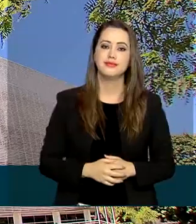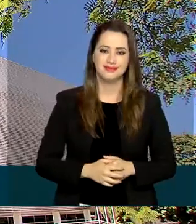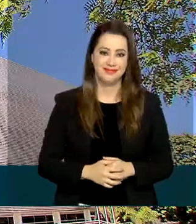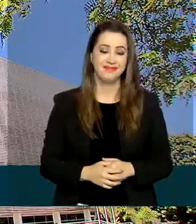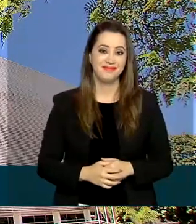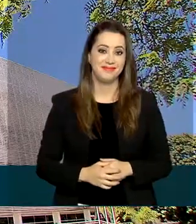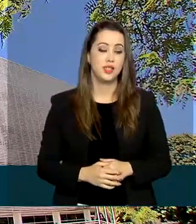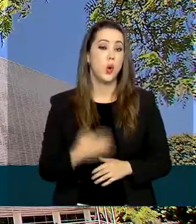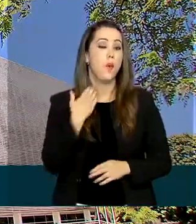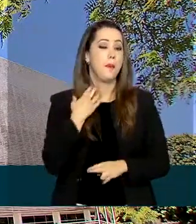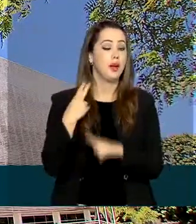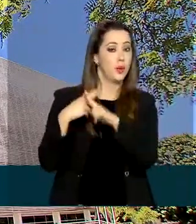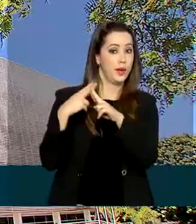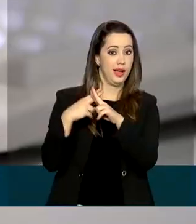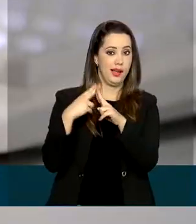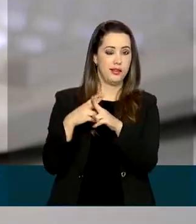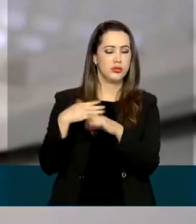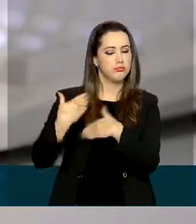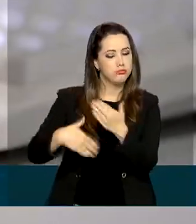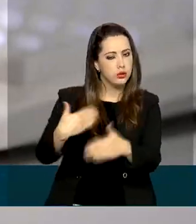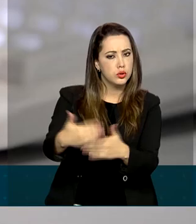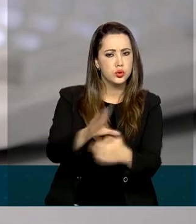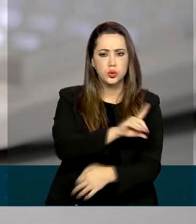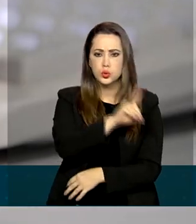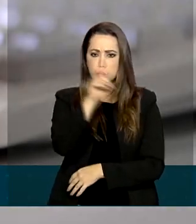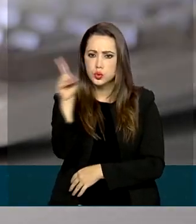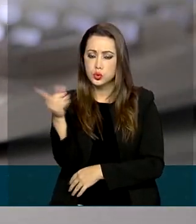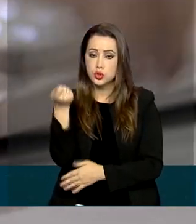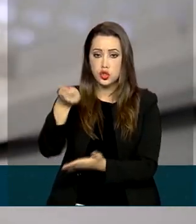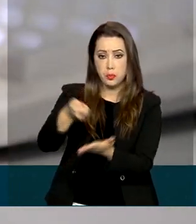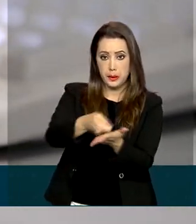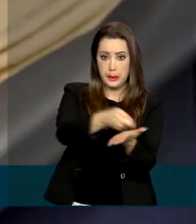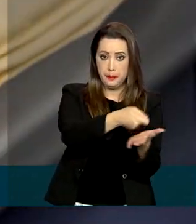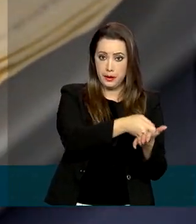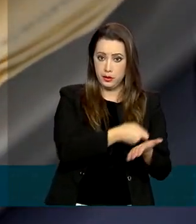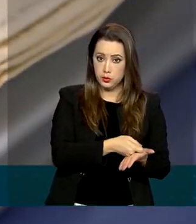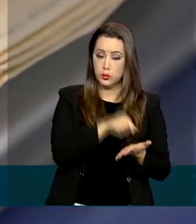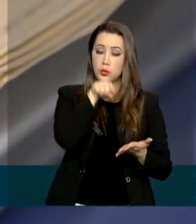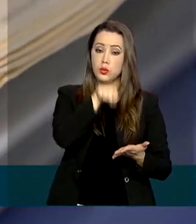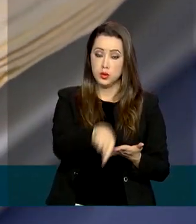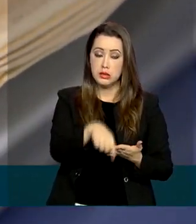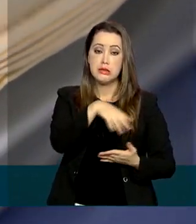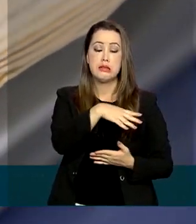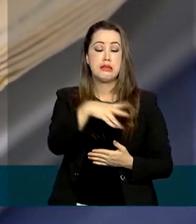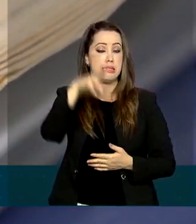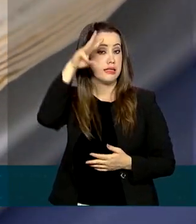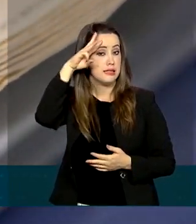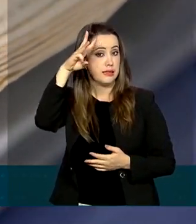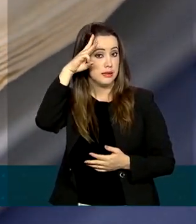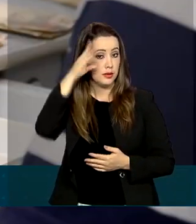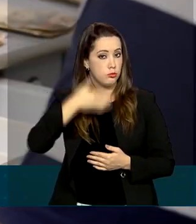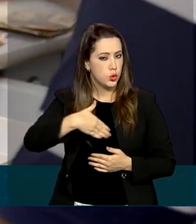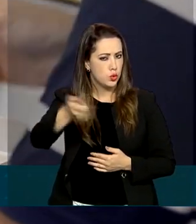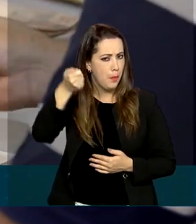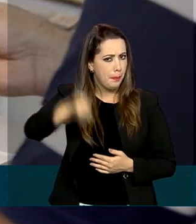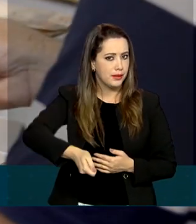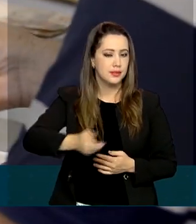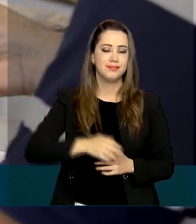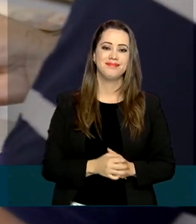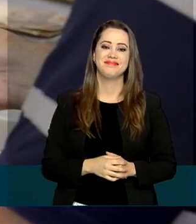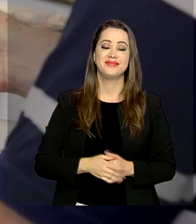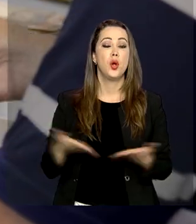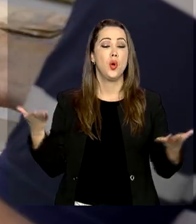E a Caixa Econômica segue com o calendário de pagamentos do auxílio nesta terça-feira. Hoje